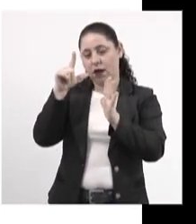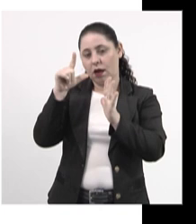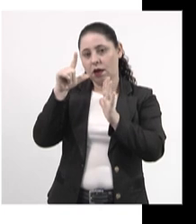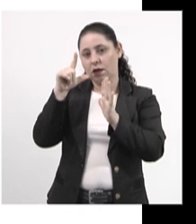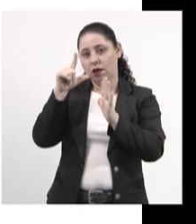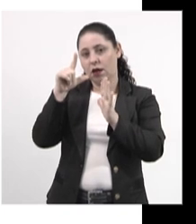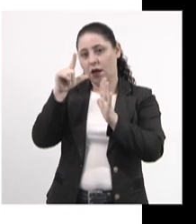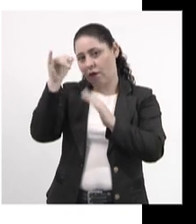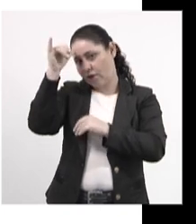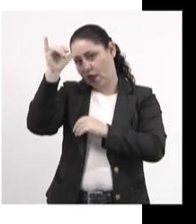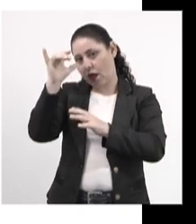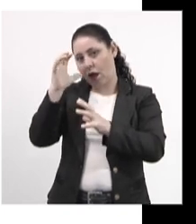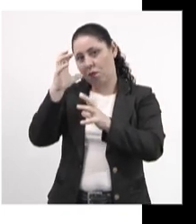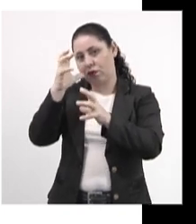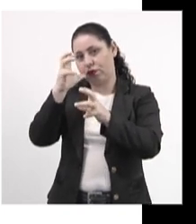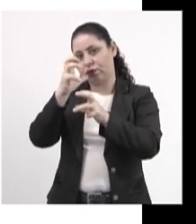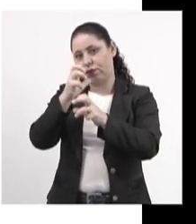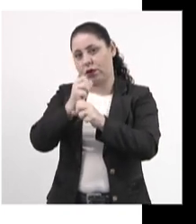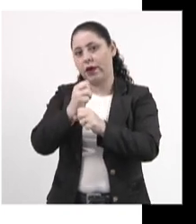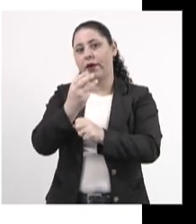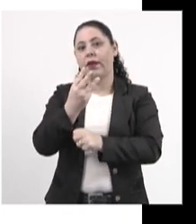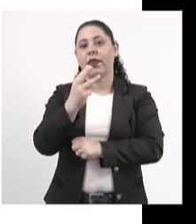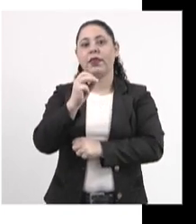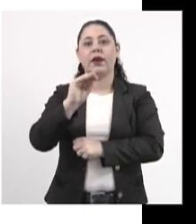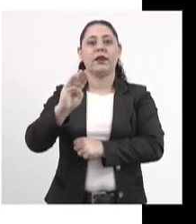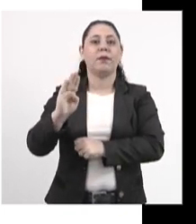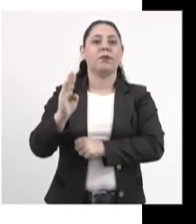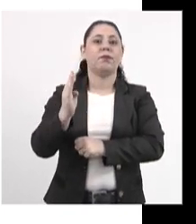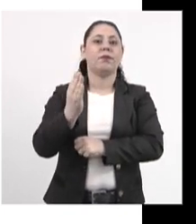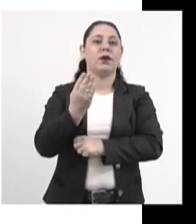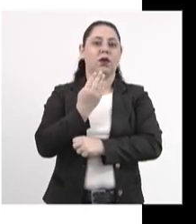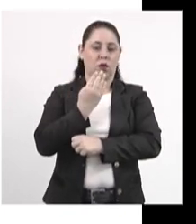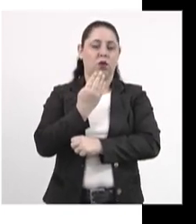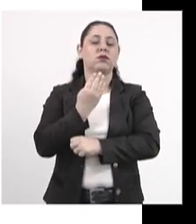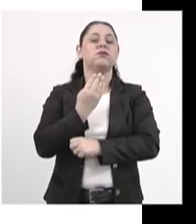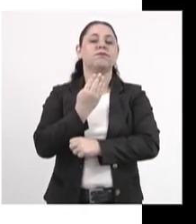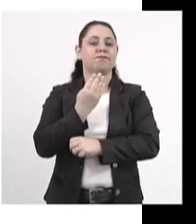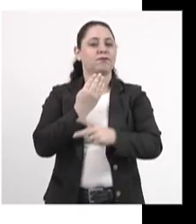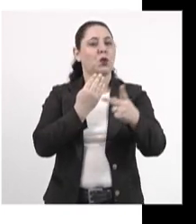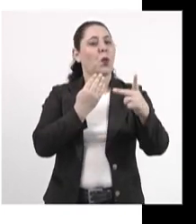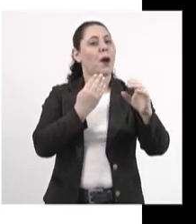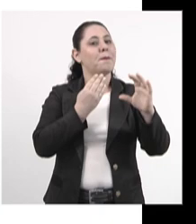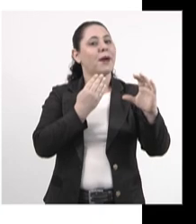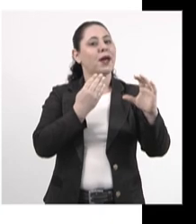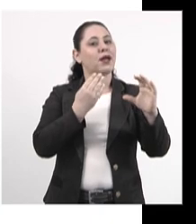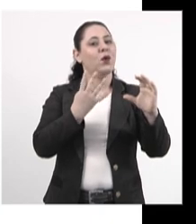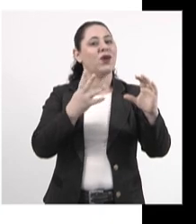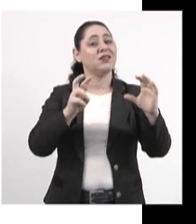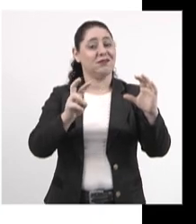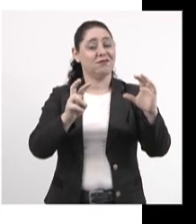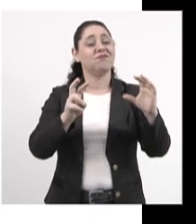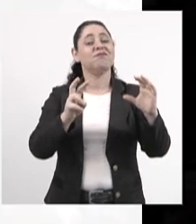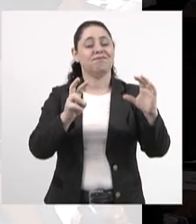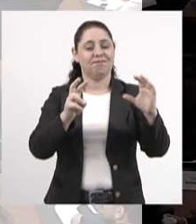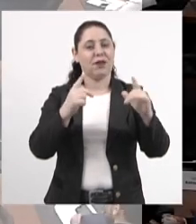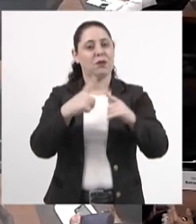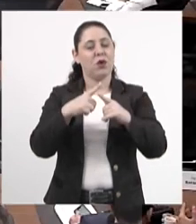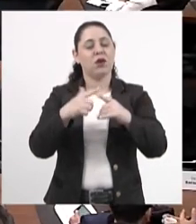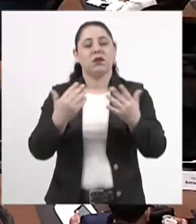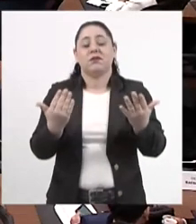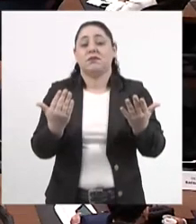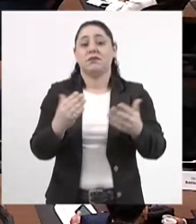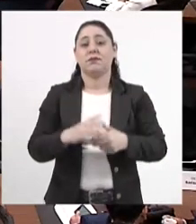arrecadar 30 bilhões de reais com esse texto da PEC 45, deputado Júnior. Por quê?